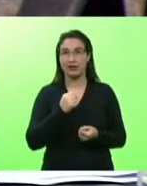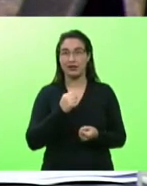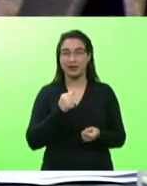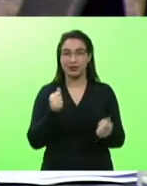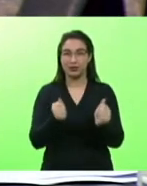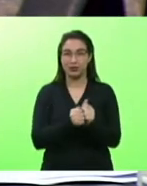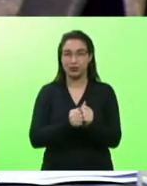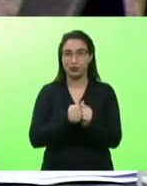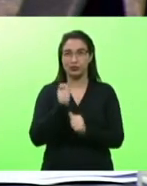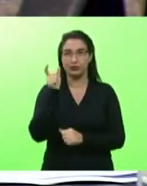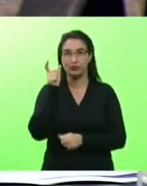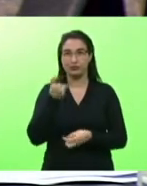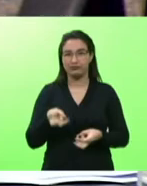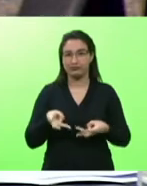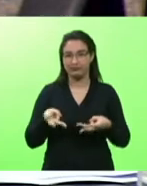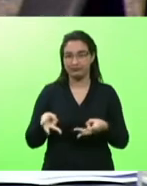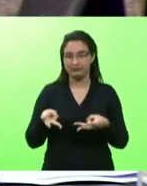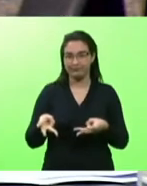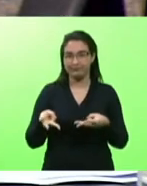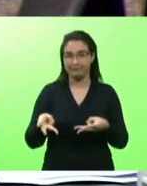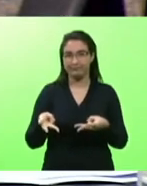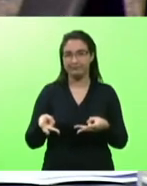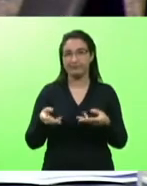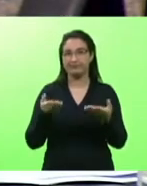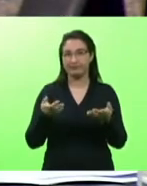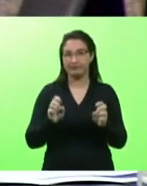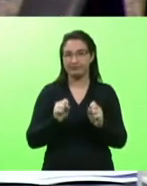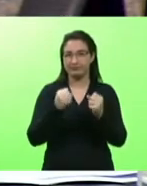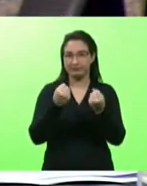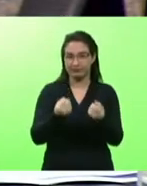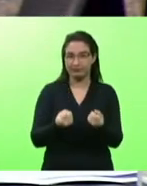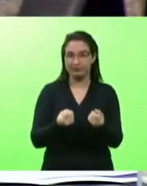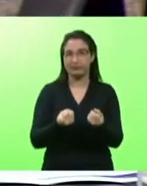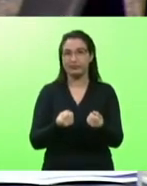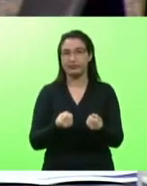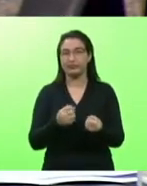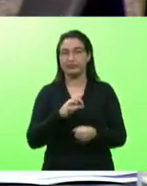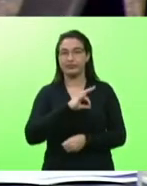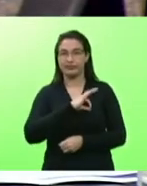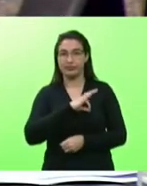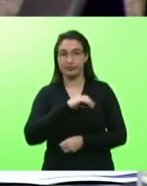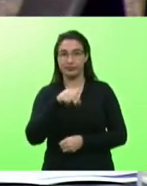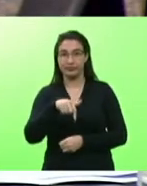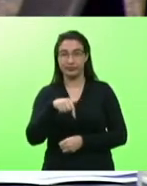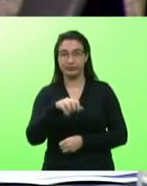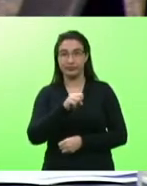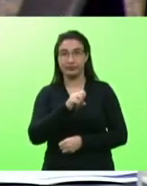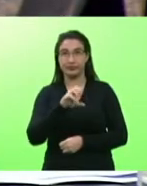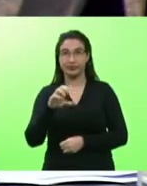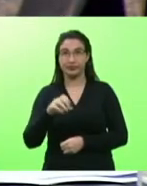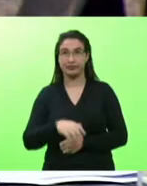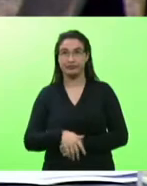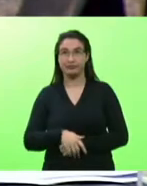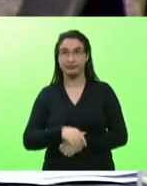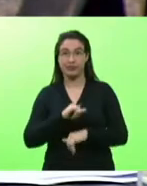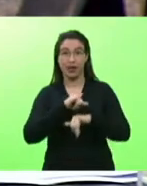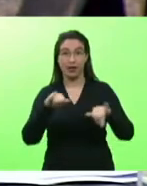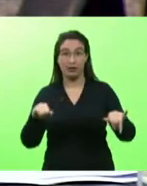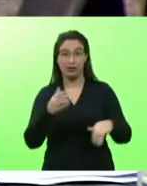lugar reservado para aqueles que enfrentam a polícia militar no estado de Santa Catarina. Fica aviso para os nossos